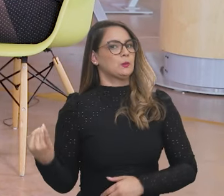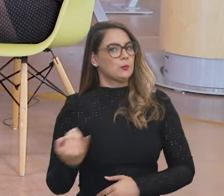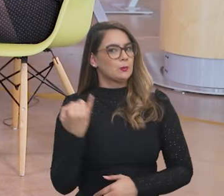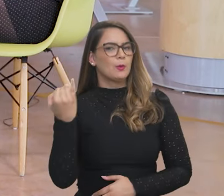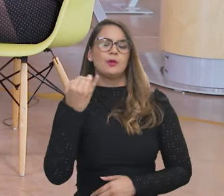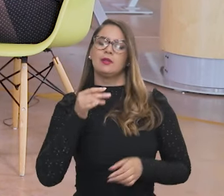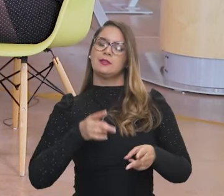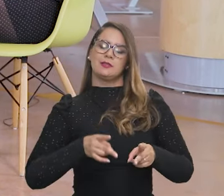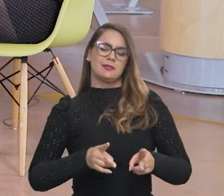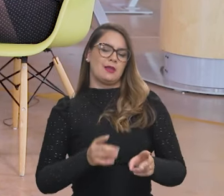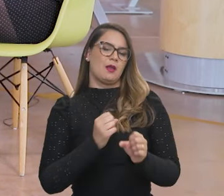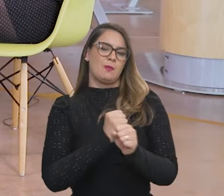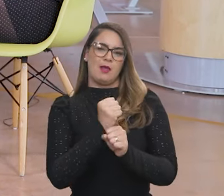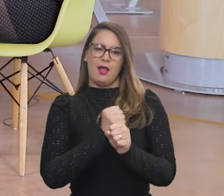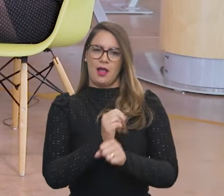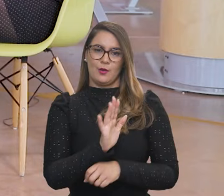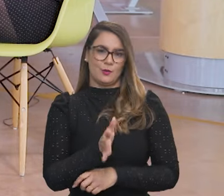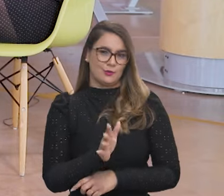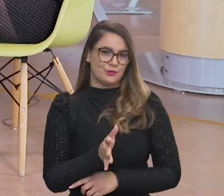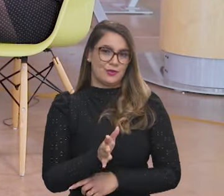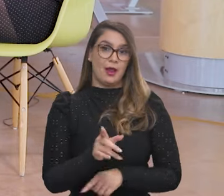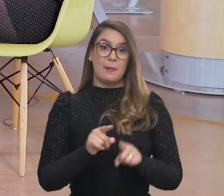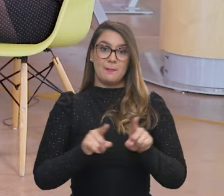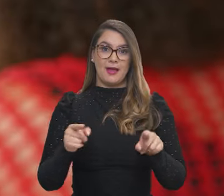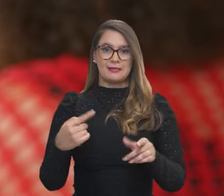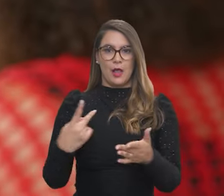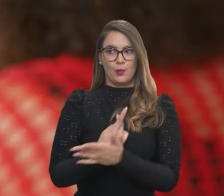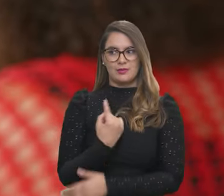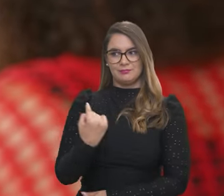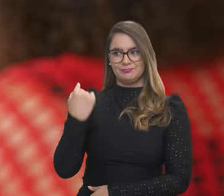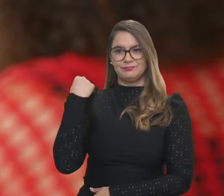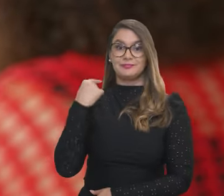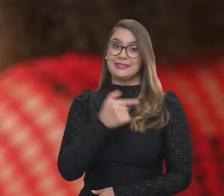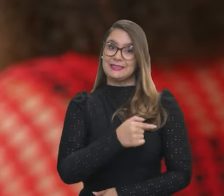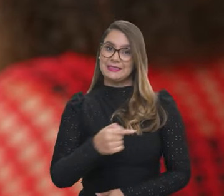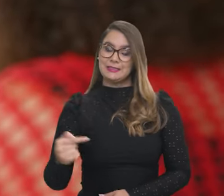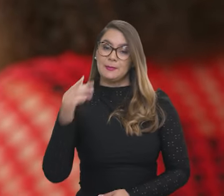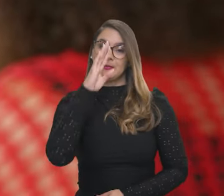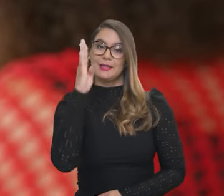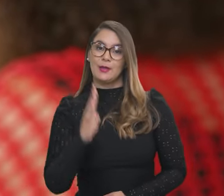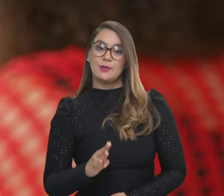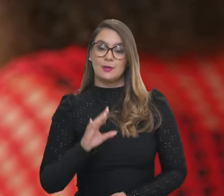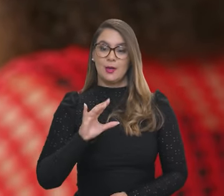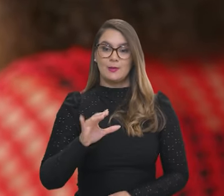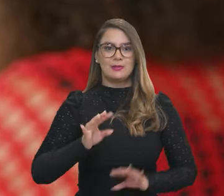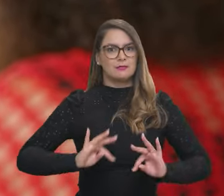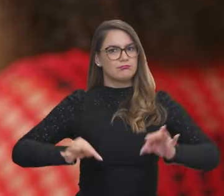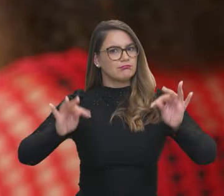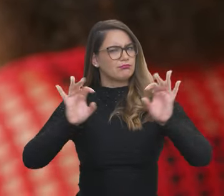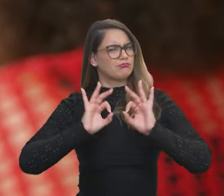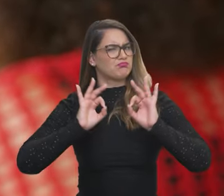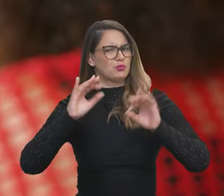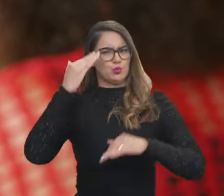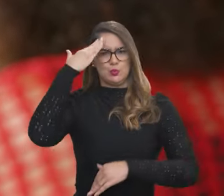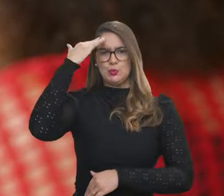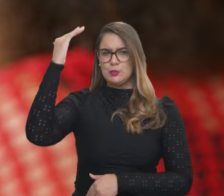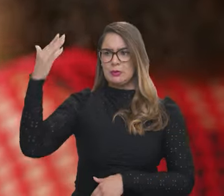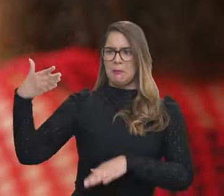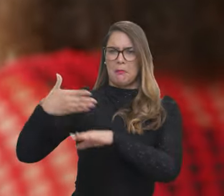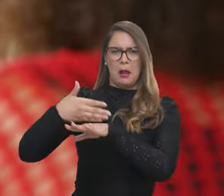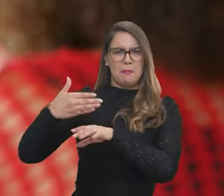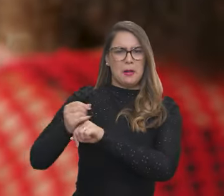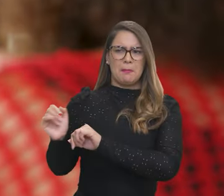importante. Sempre é, né? Há muitos anos. Mas acabou de ser realizado. A Semana Nacional de Ciência e Tecnologia foi um sucesso.